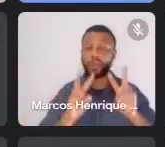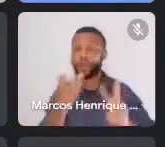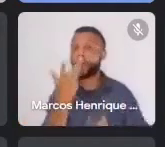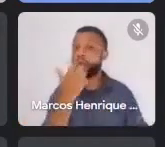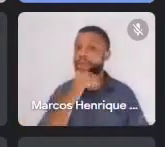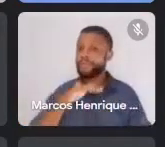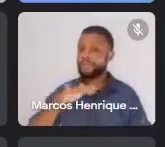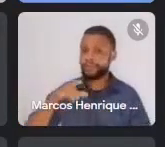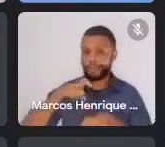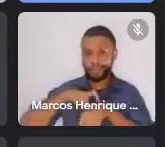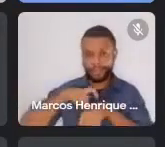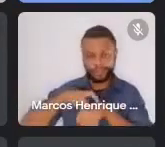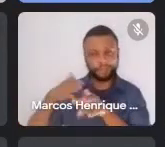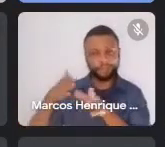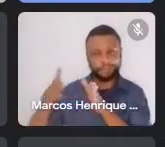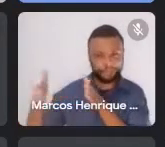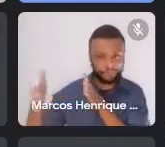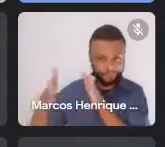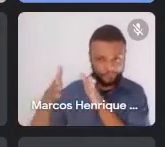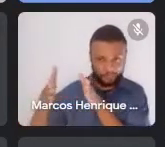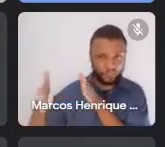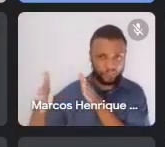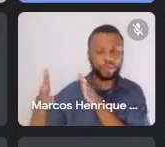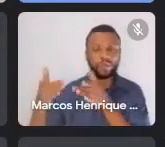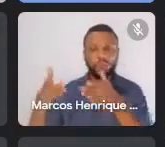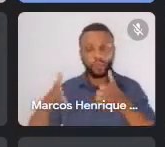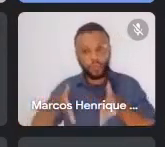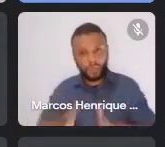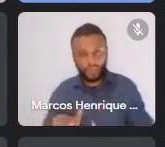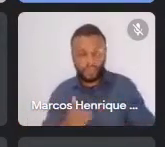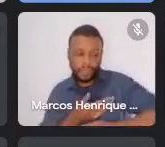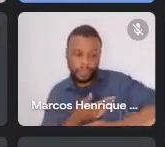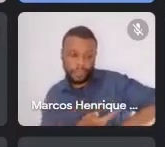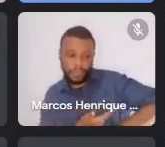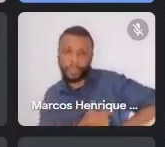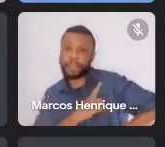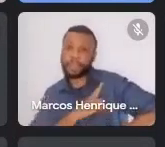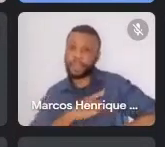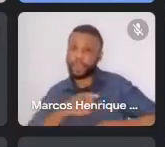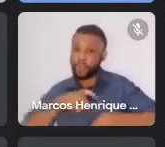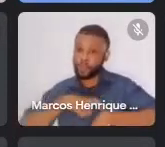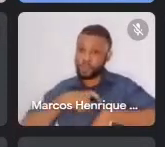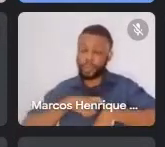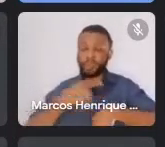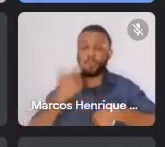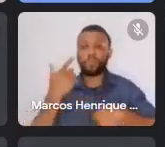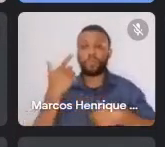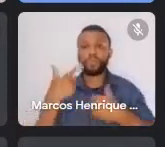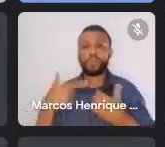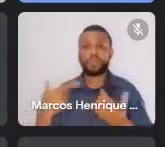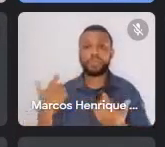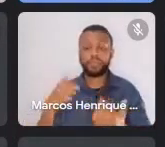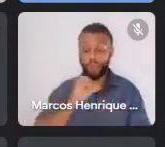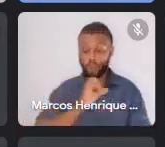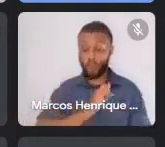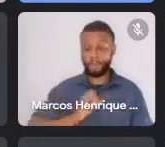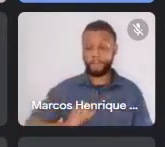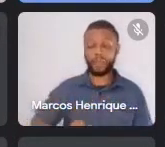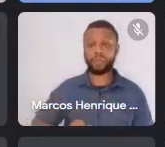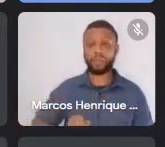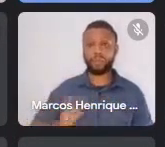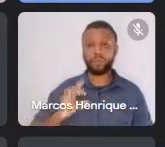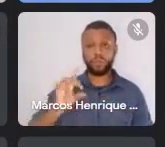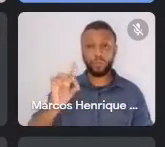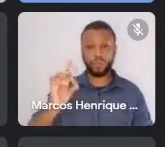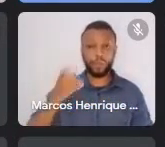Durante o período, né? Quando ele nasce e tal, ele vive durante o Império de Dom Pedro II, né? Então, a gente contextualiza, assim, esse